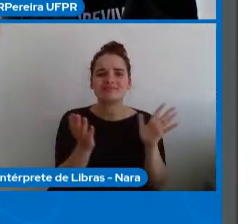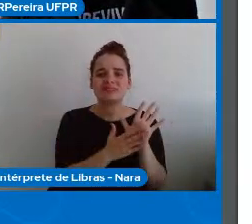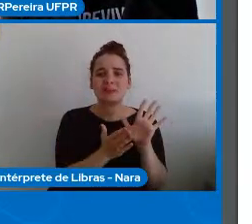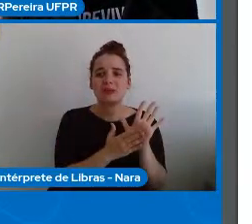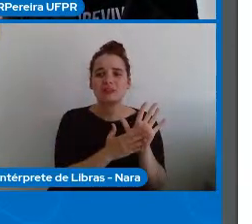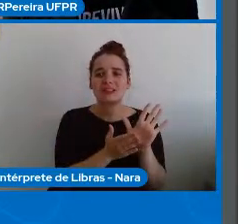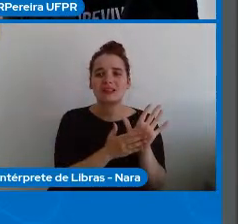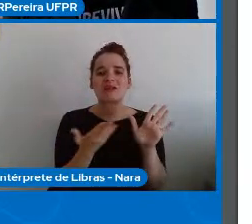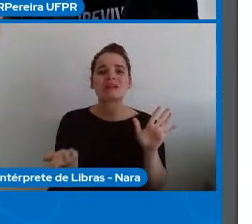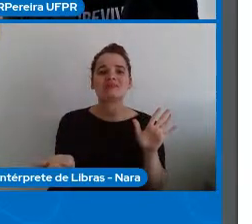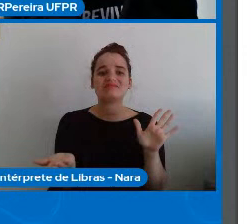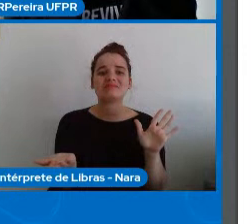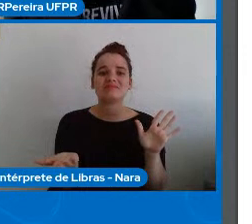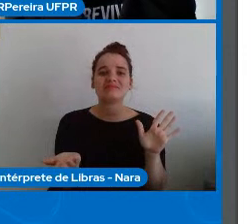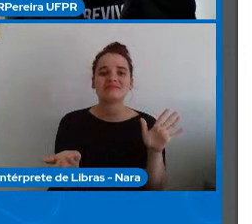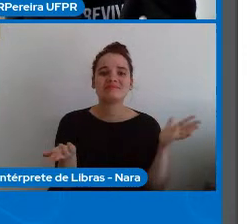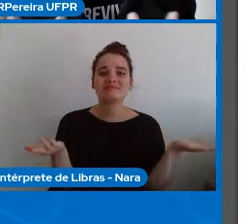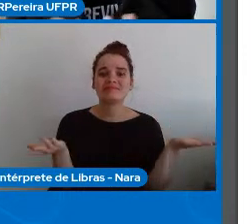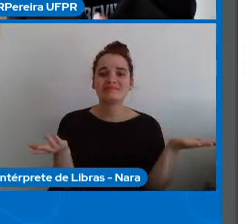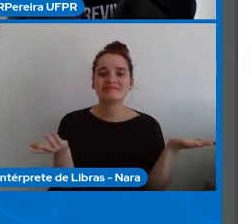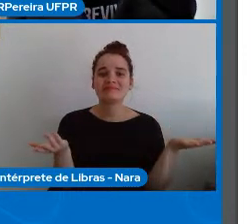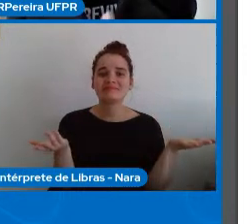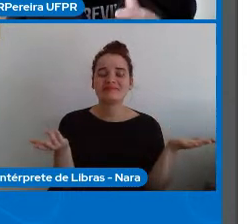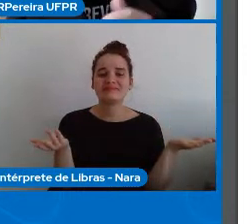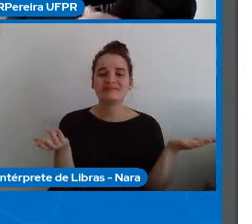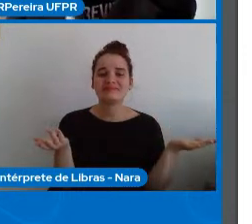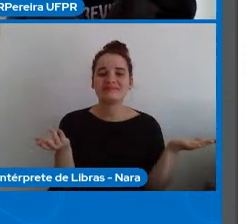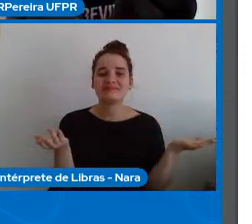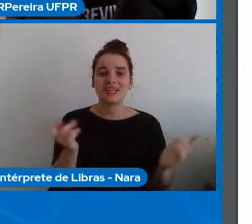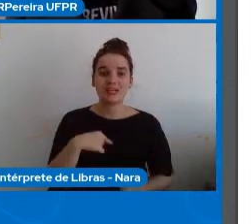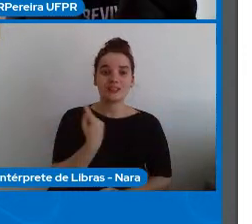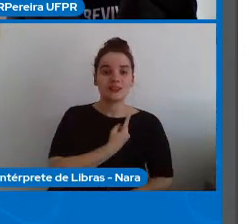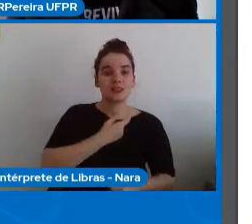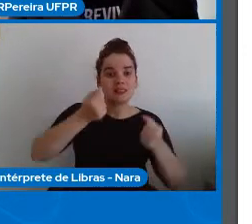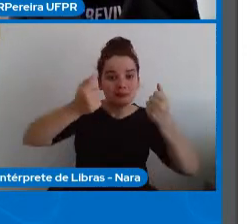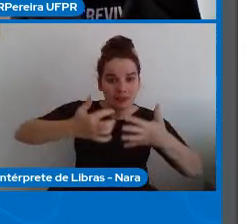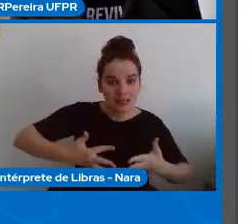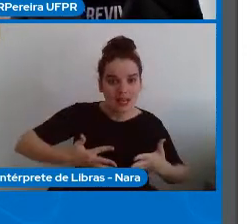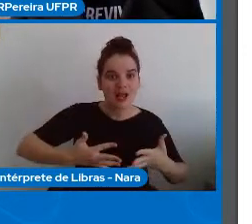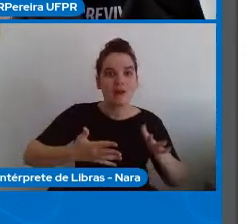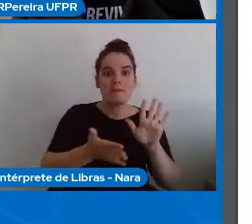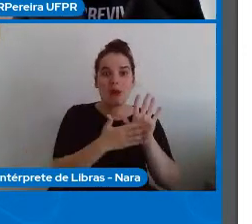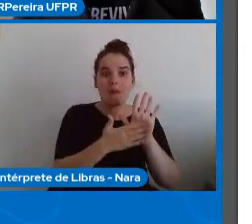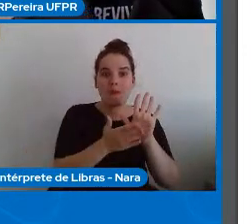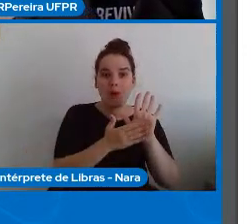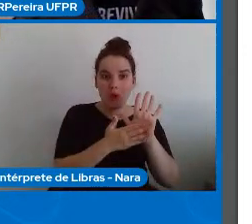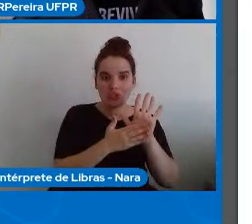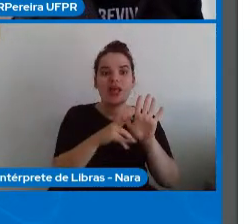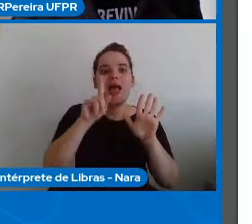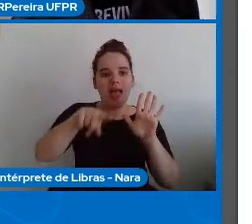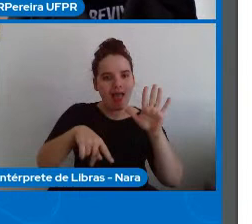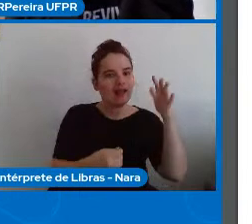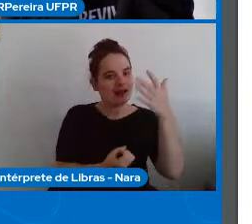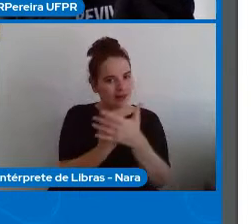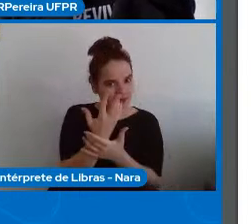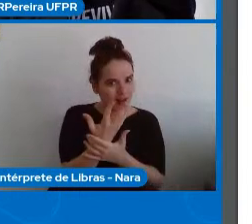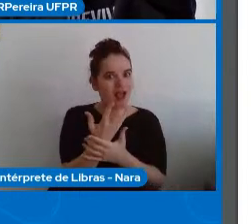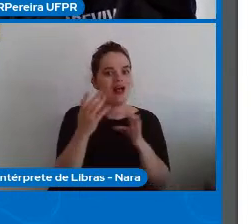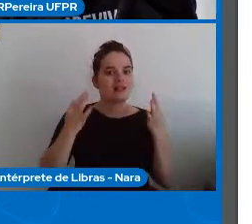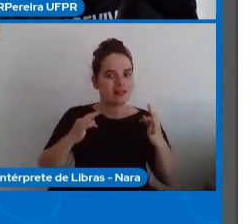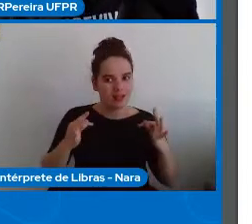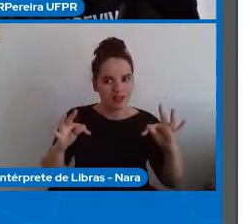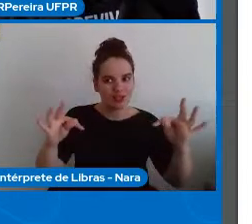né então se nós falamos que o nosso propósito maior é desenvolver as tecnologias computacionais